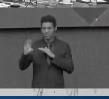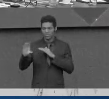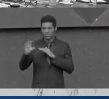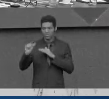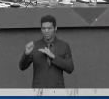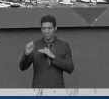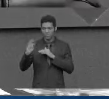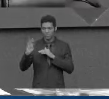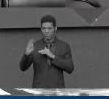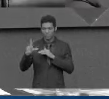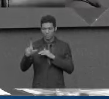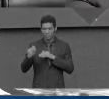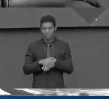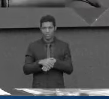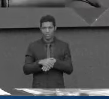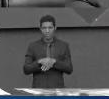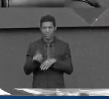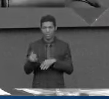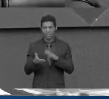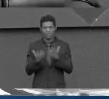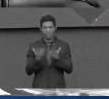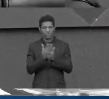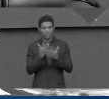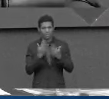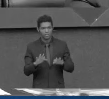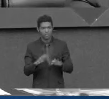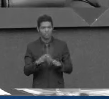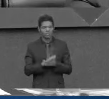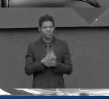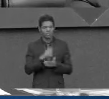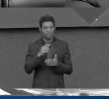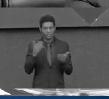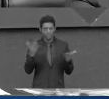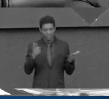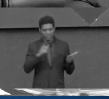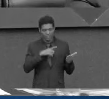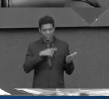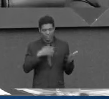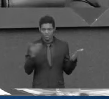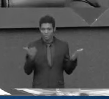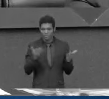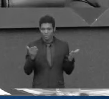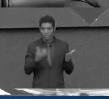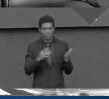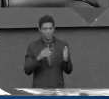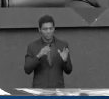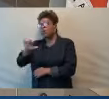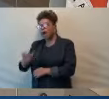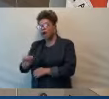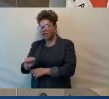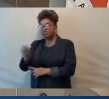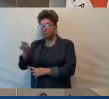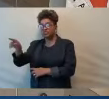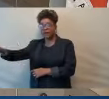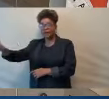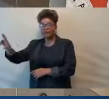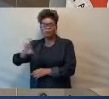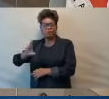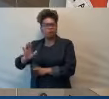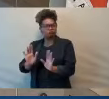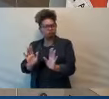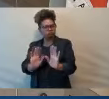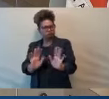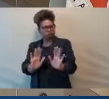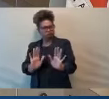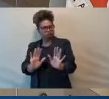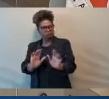no bairro Castelo. Já foi suspensa essa obra há muito tempo. Nós não estamos planejando fazer nada lá no bairro Castelo. Está suspenso. E não deu nem uma